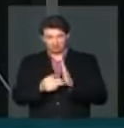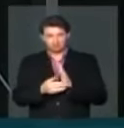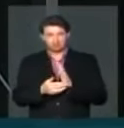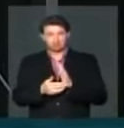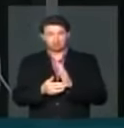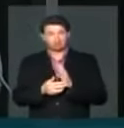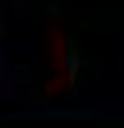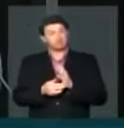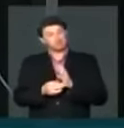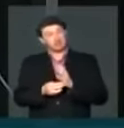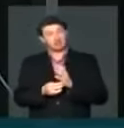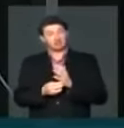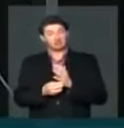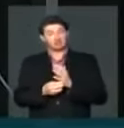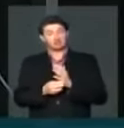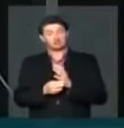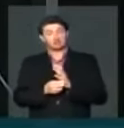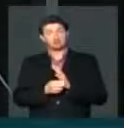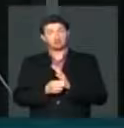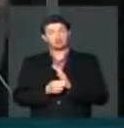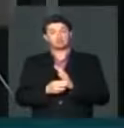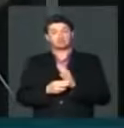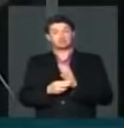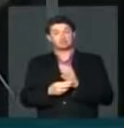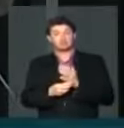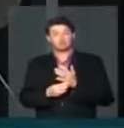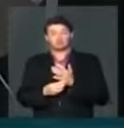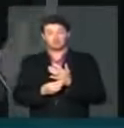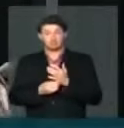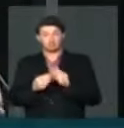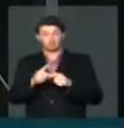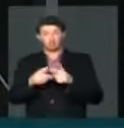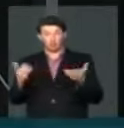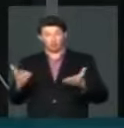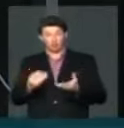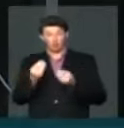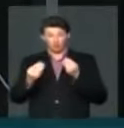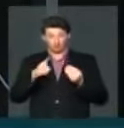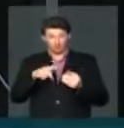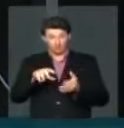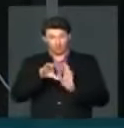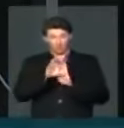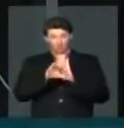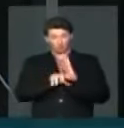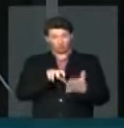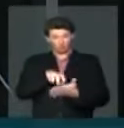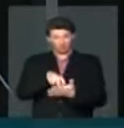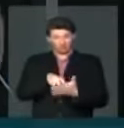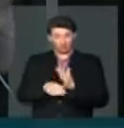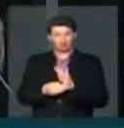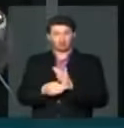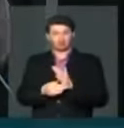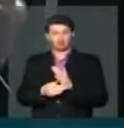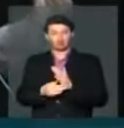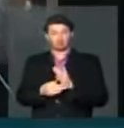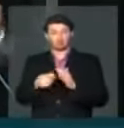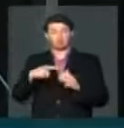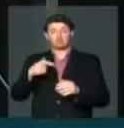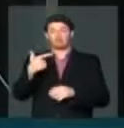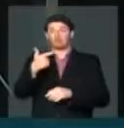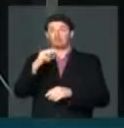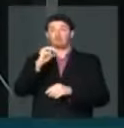mas a rigor, por quê? Porque do modo como está hoje o Código Penal, você teria duas